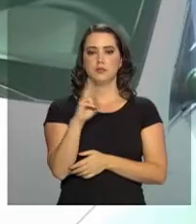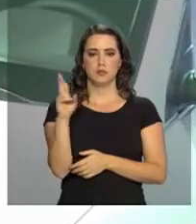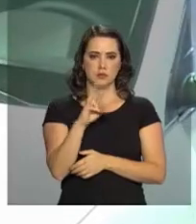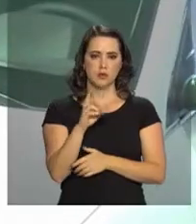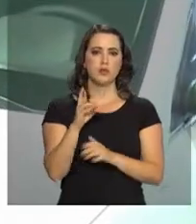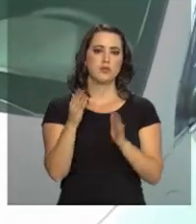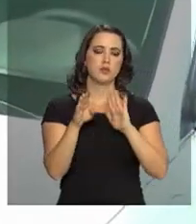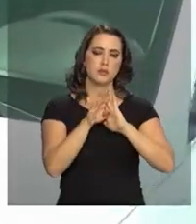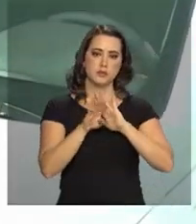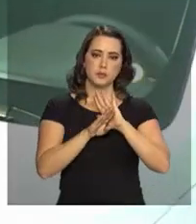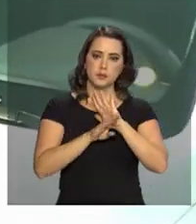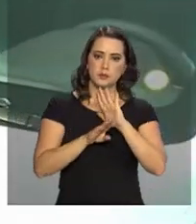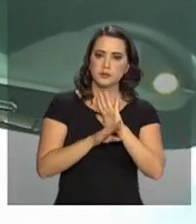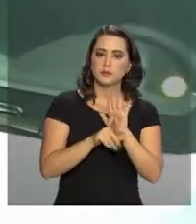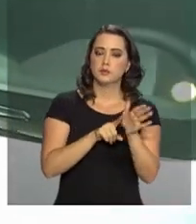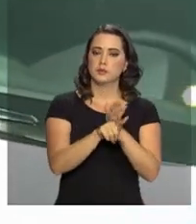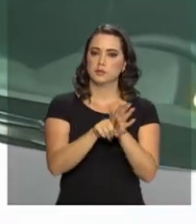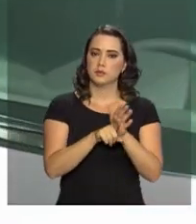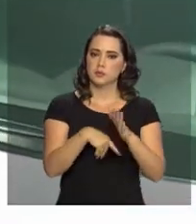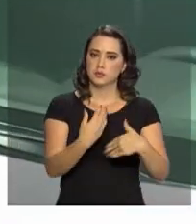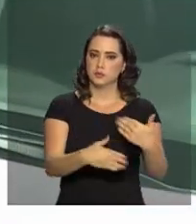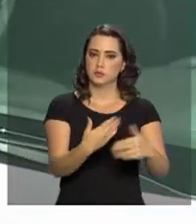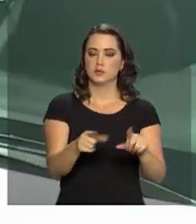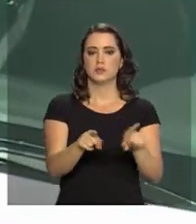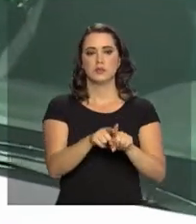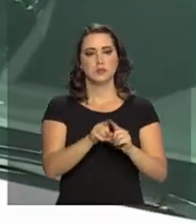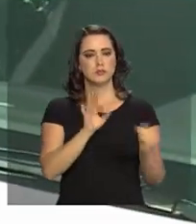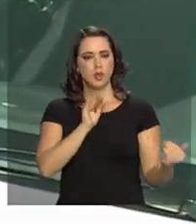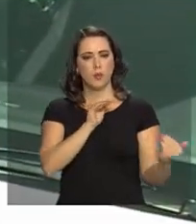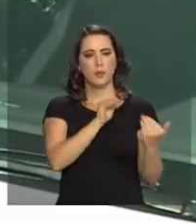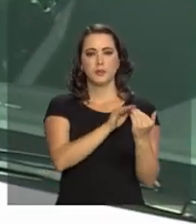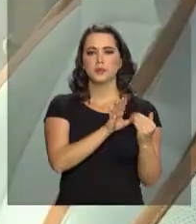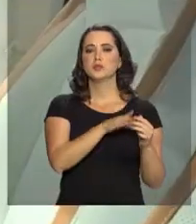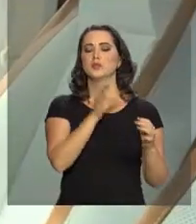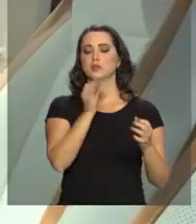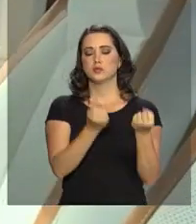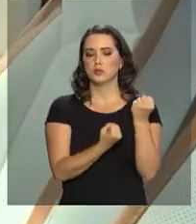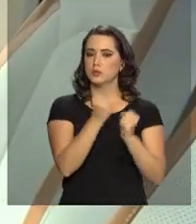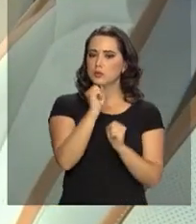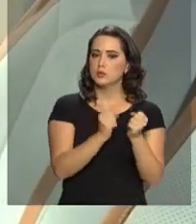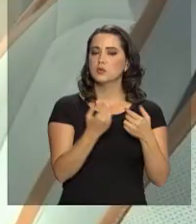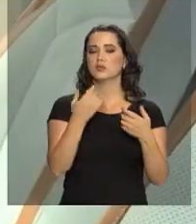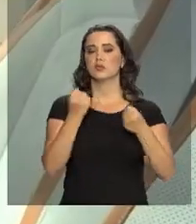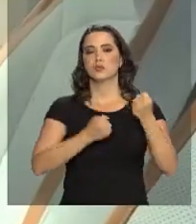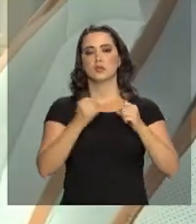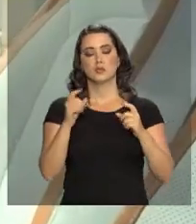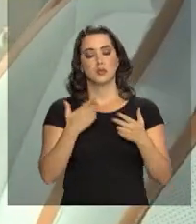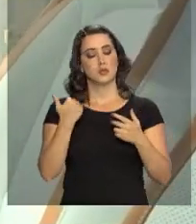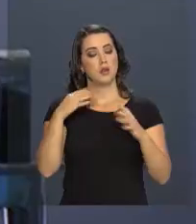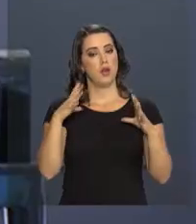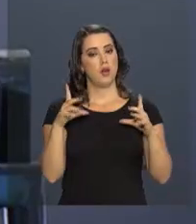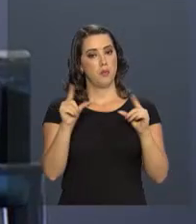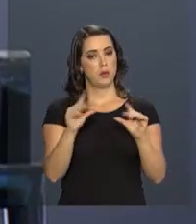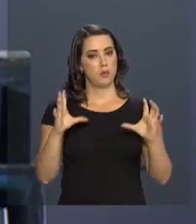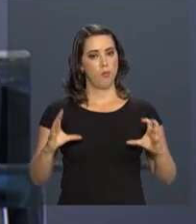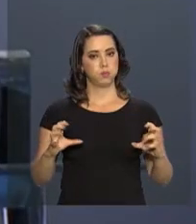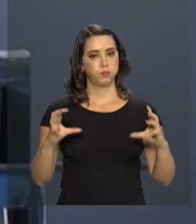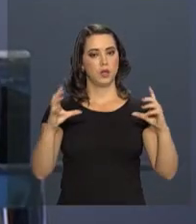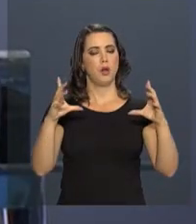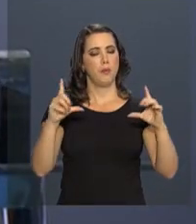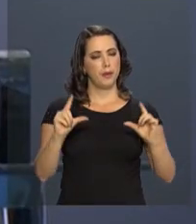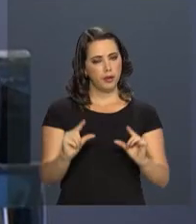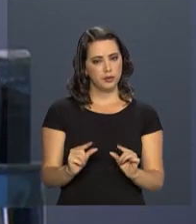pesquisa e desenvolvimento. O programa também traz metas para a produção de veículos menos poluentes e mais seguros. O Rota